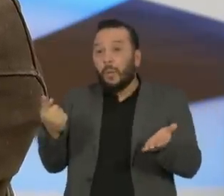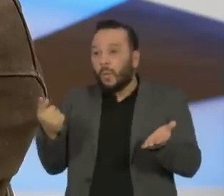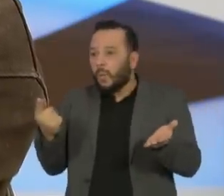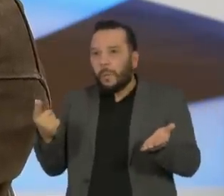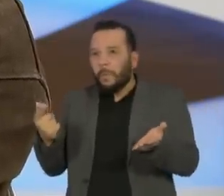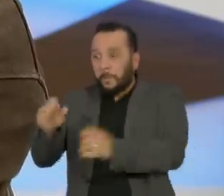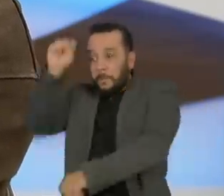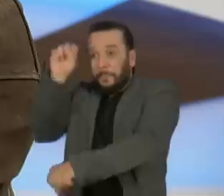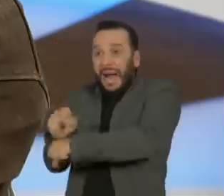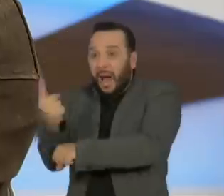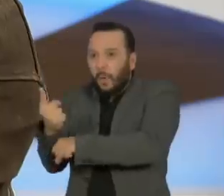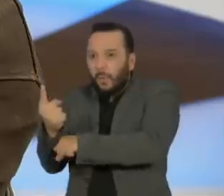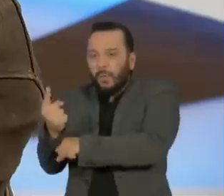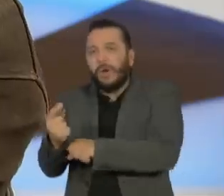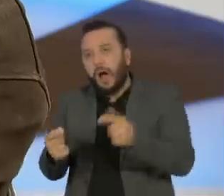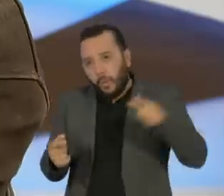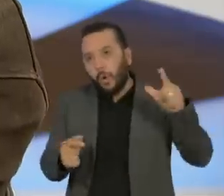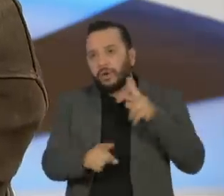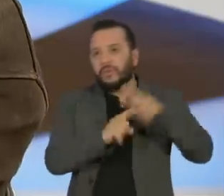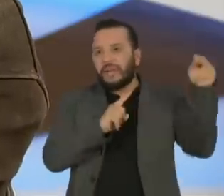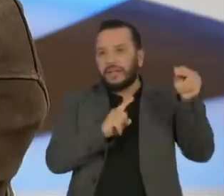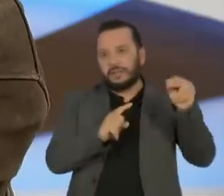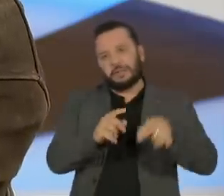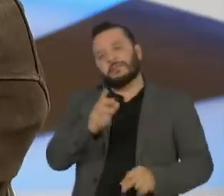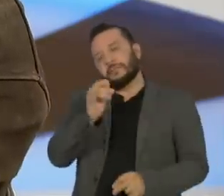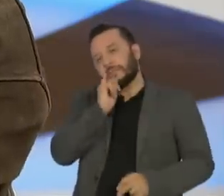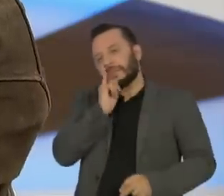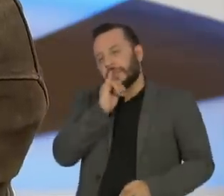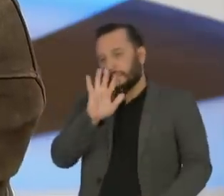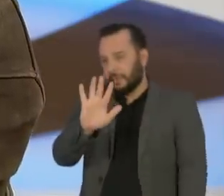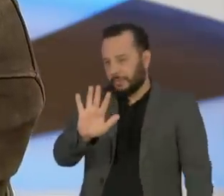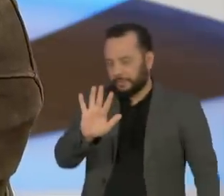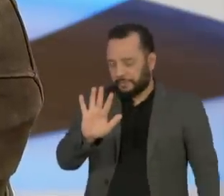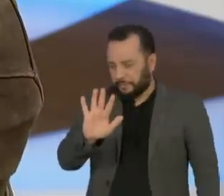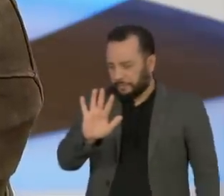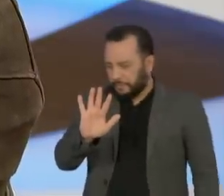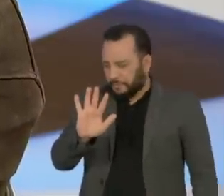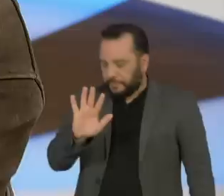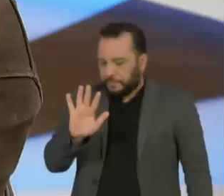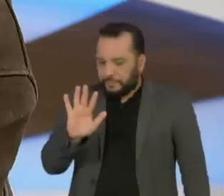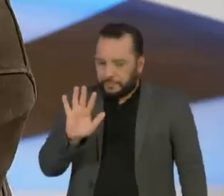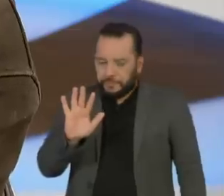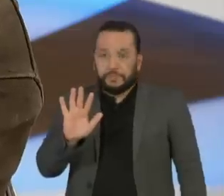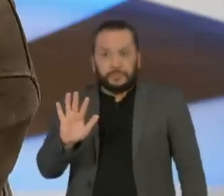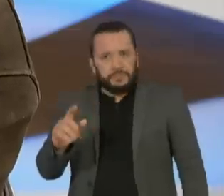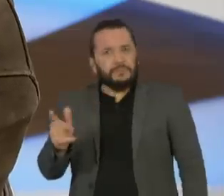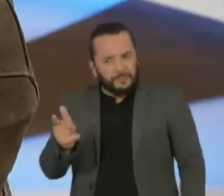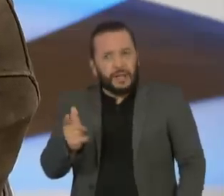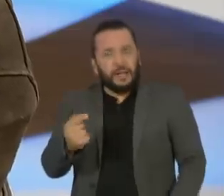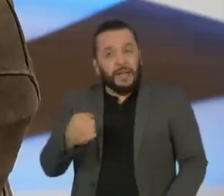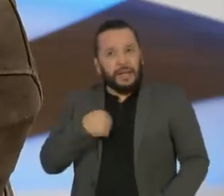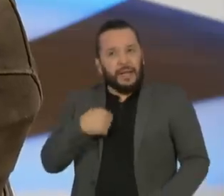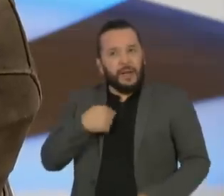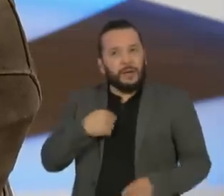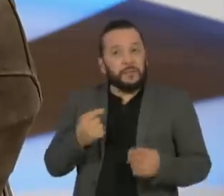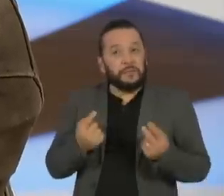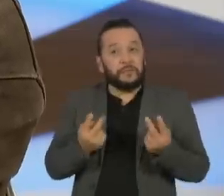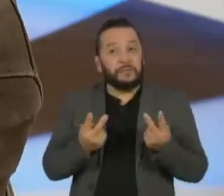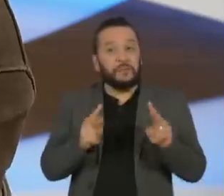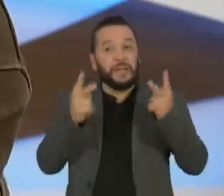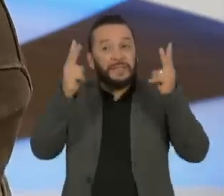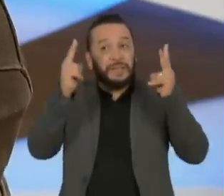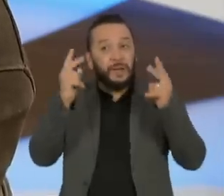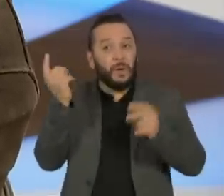houve uma vitória da nossa parte, eu tenho, talvez, um mando de campo, vamos dizer assim, e